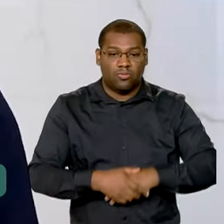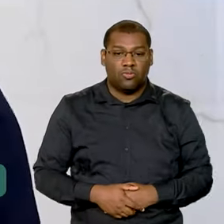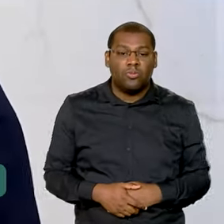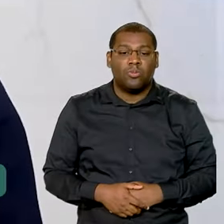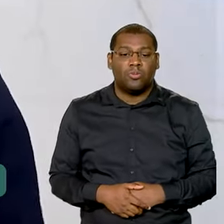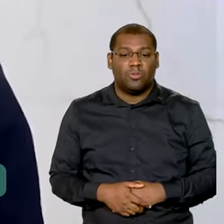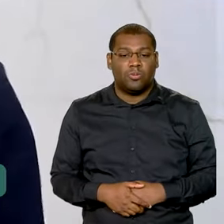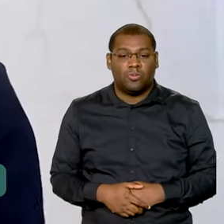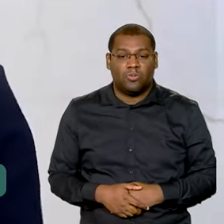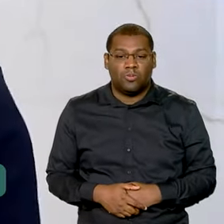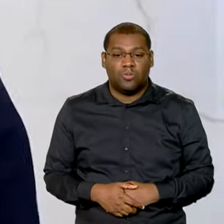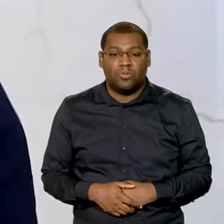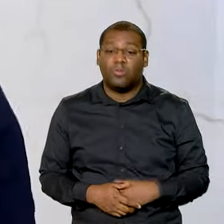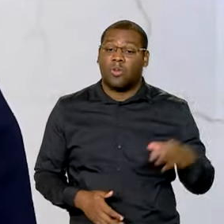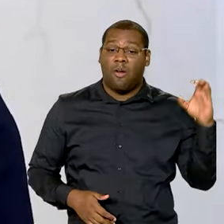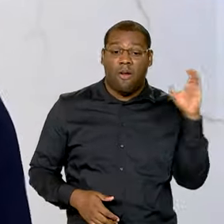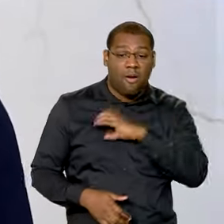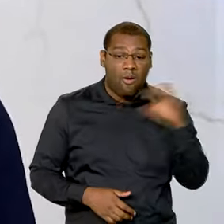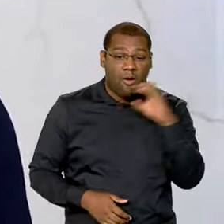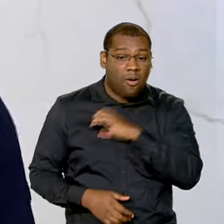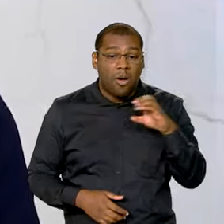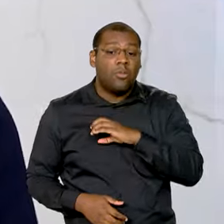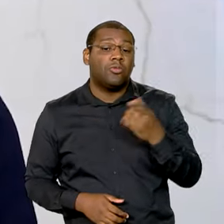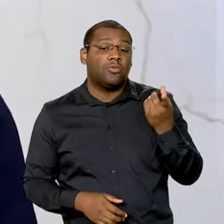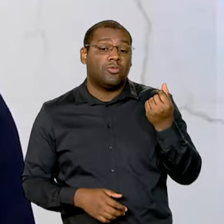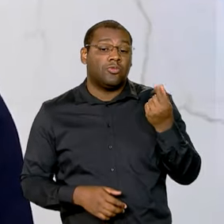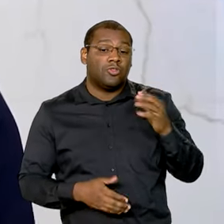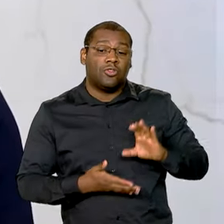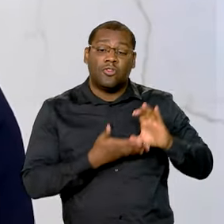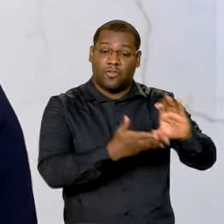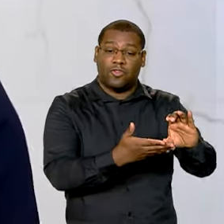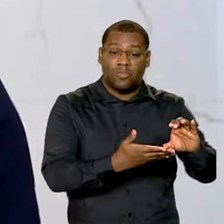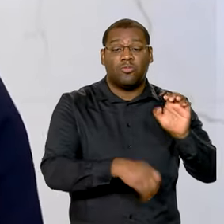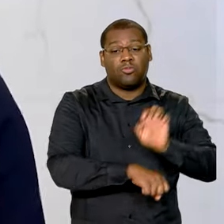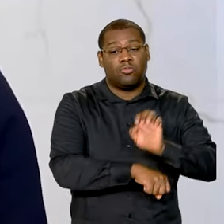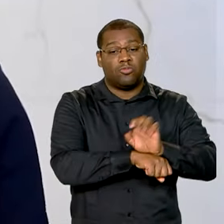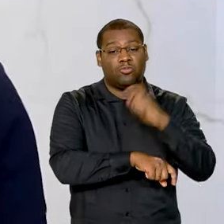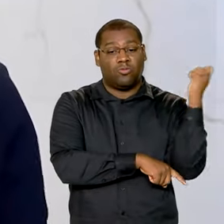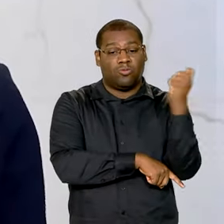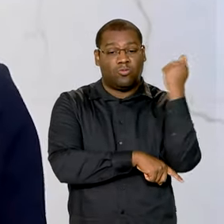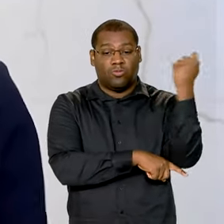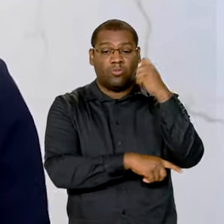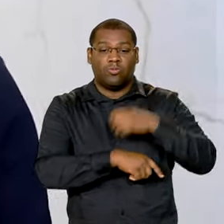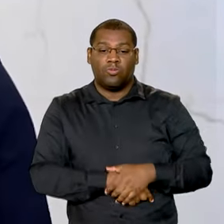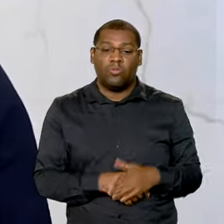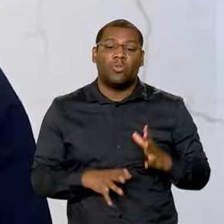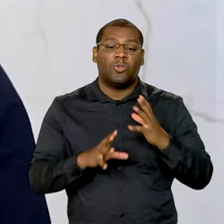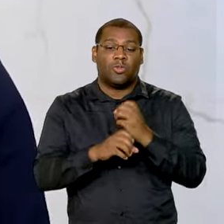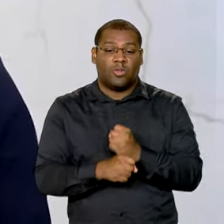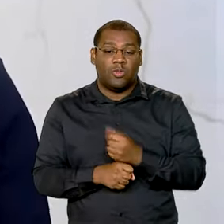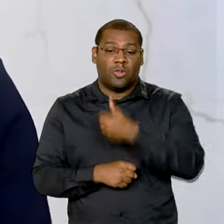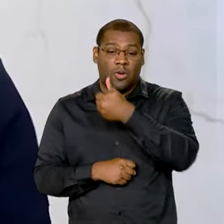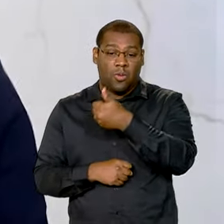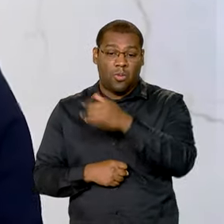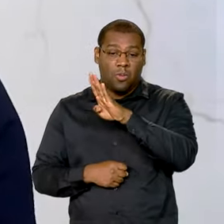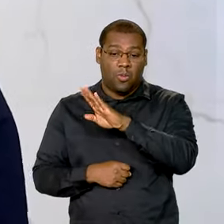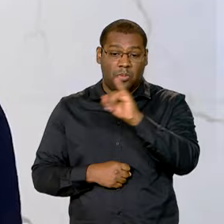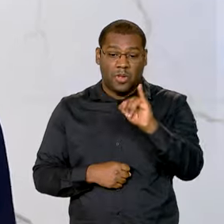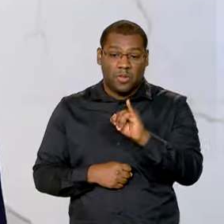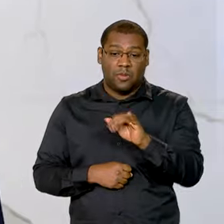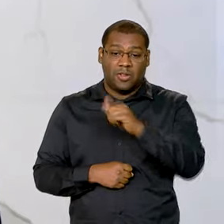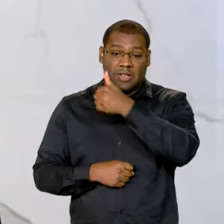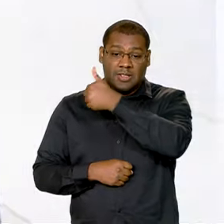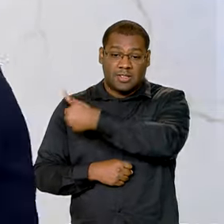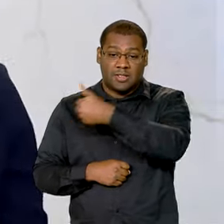destinar de maneira mais rápida possível recursos para o Estado. Será 1 bilhão e 115 milhões